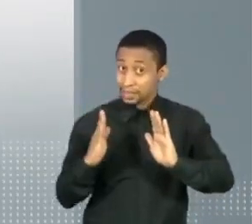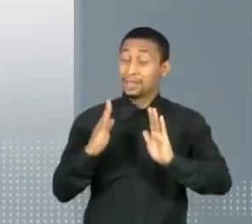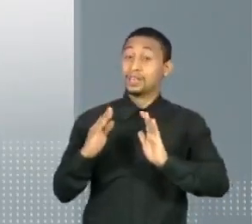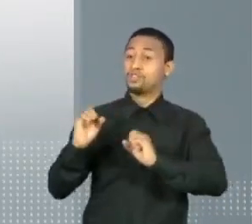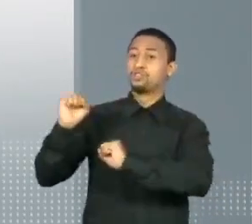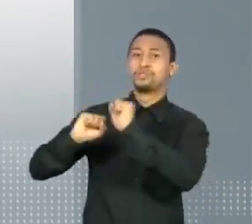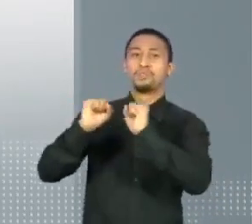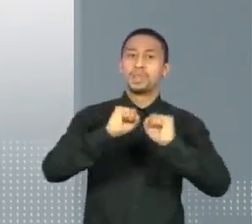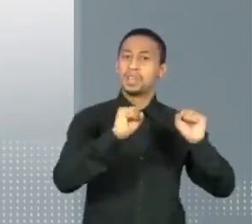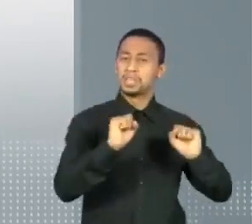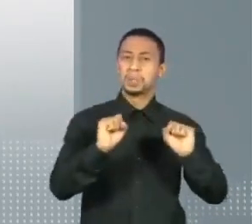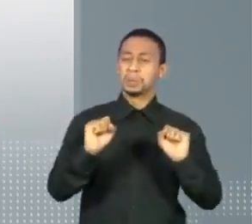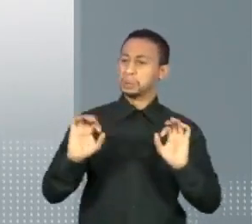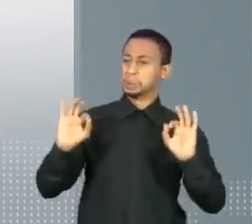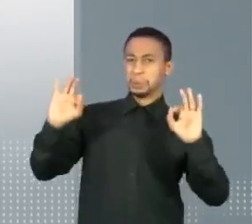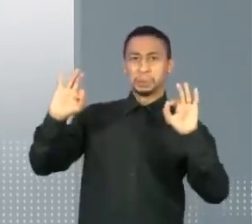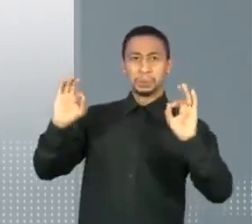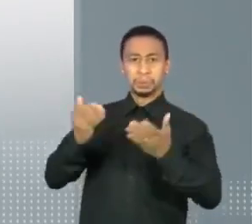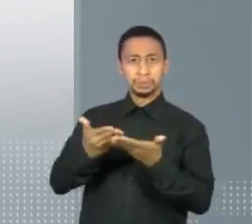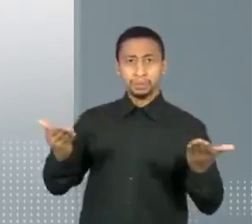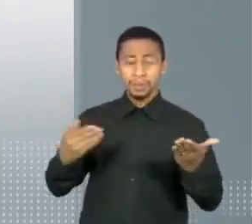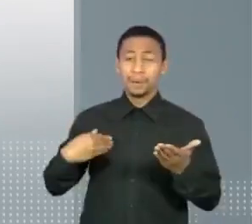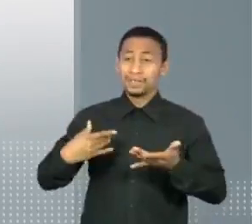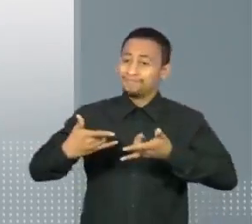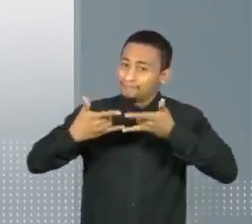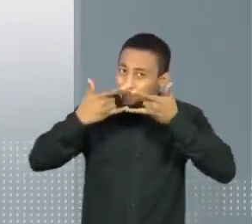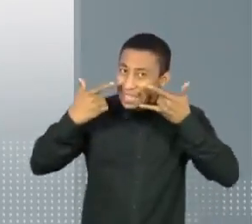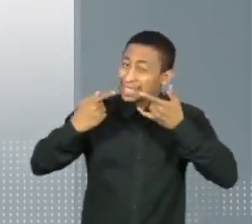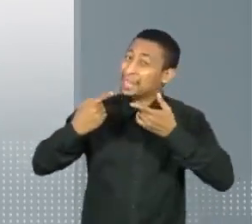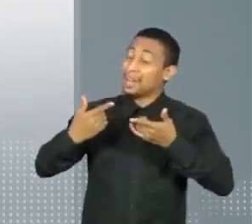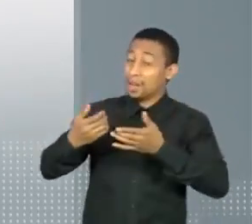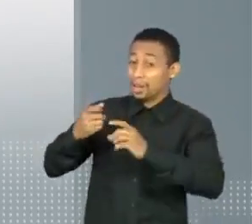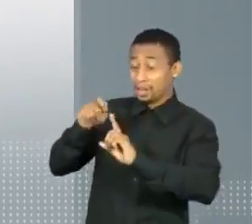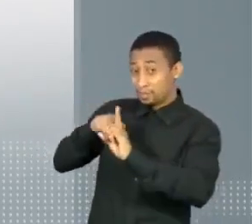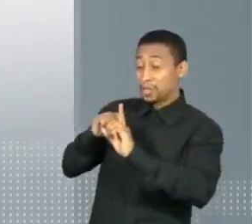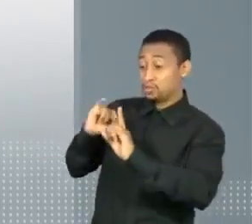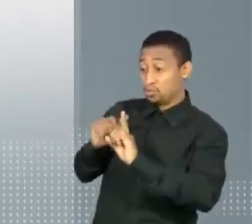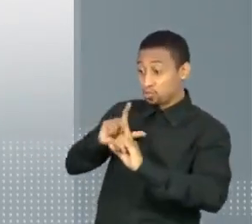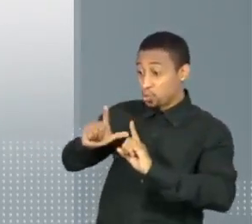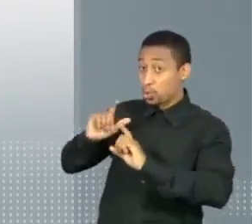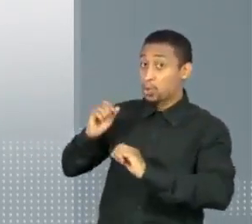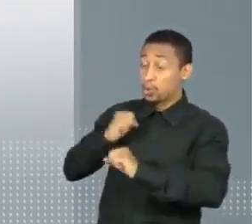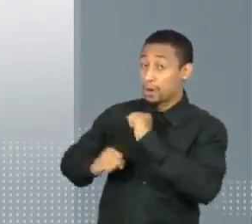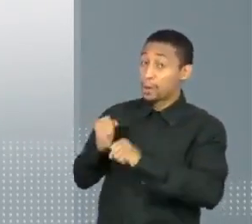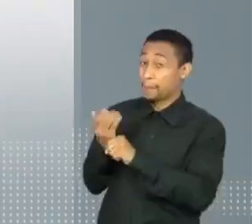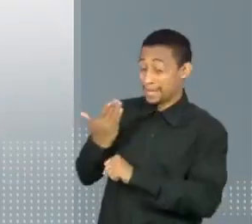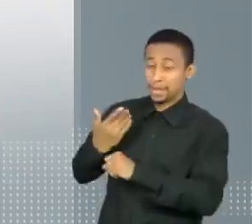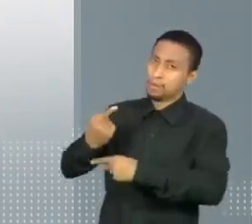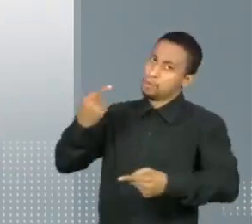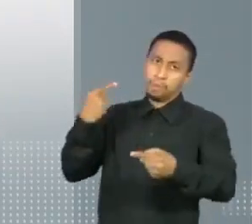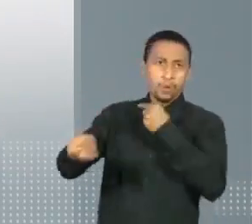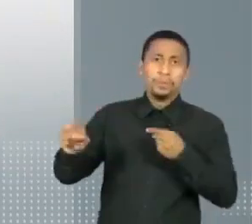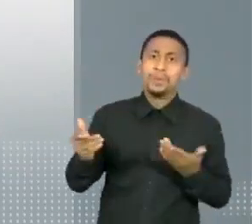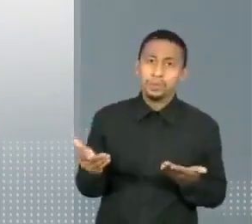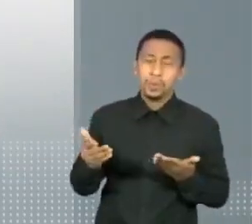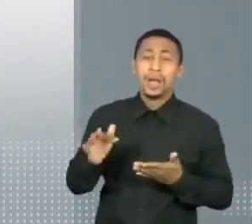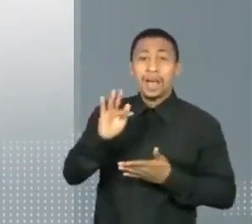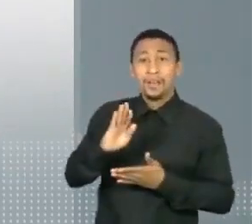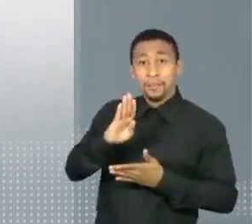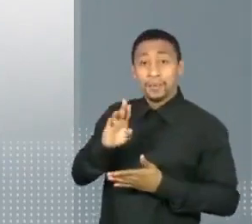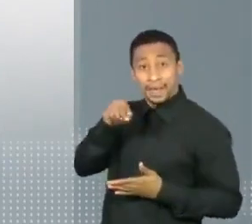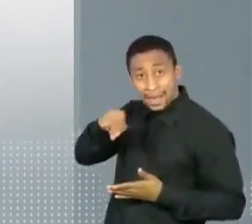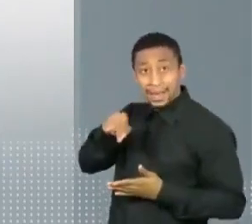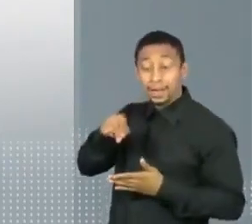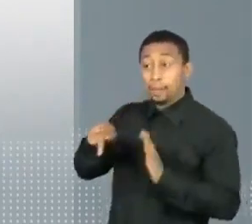própria Anvisa proibiu o uso de parte dessas máscaras em junho do ano passado, depois que a FDA, a Autoridade Sanitária dos Estados